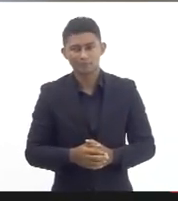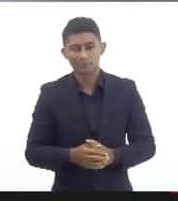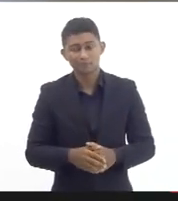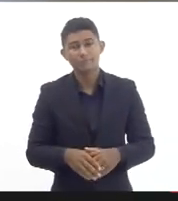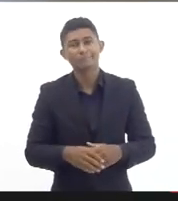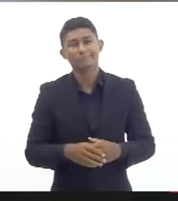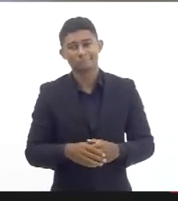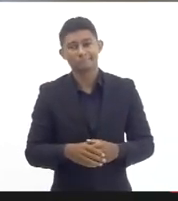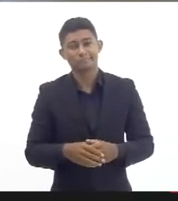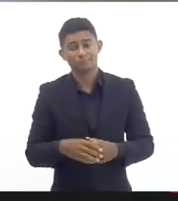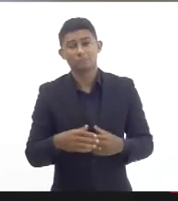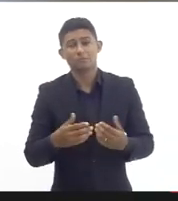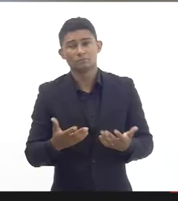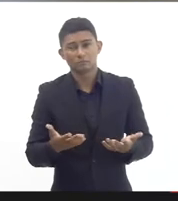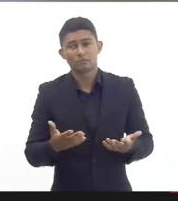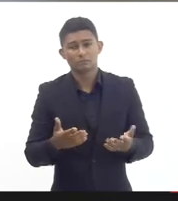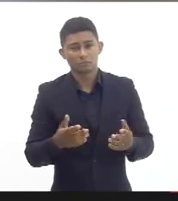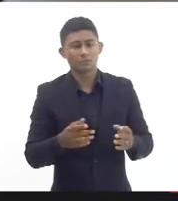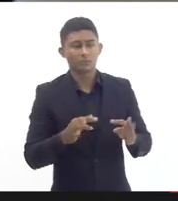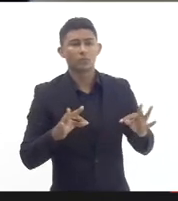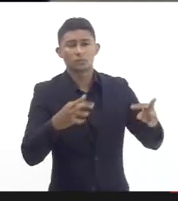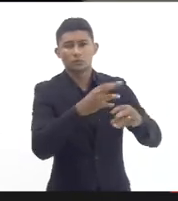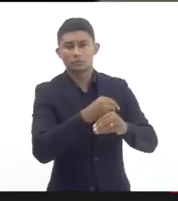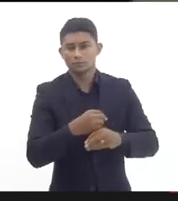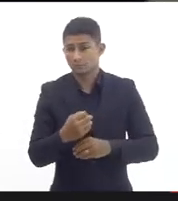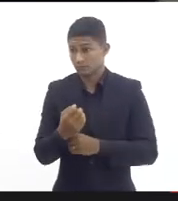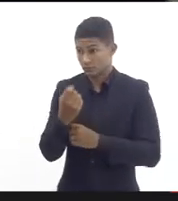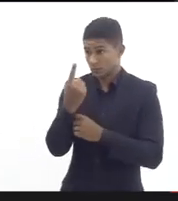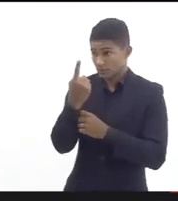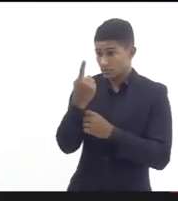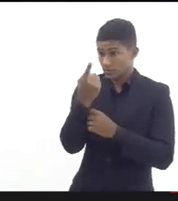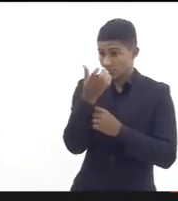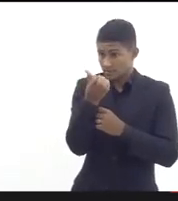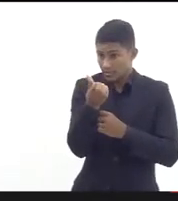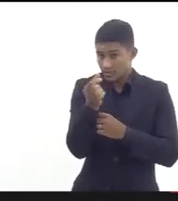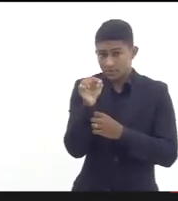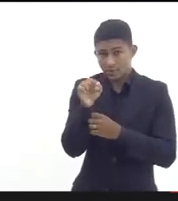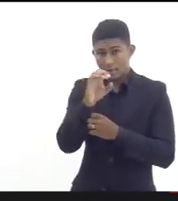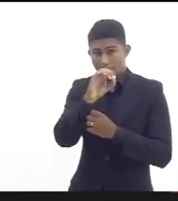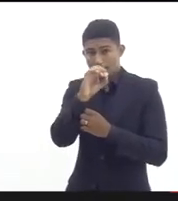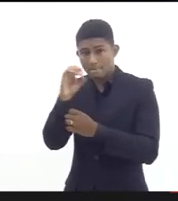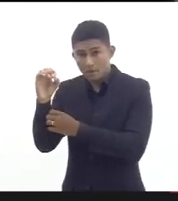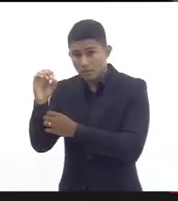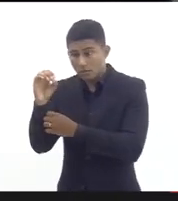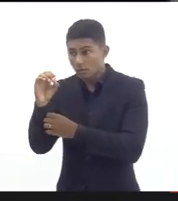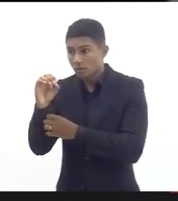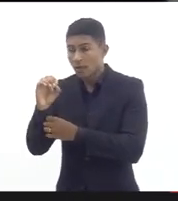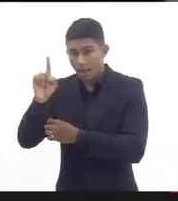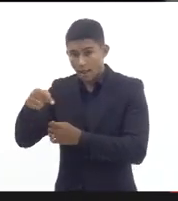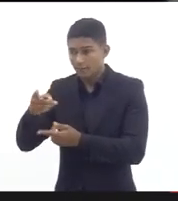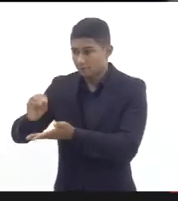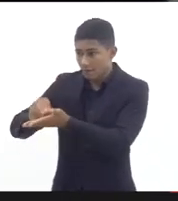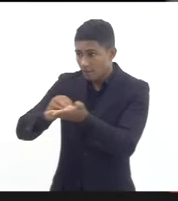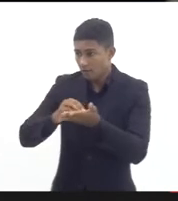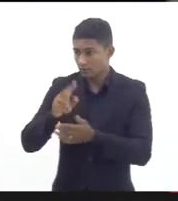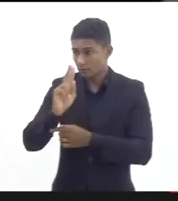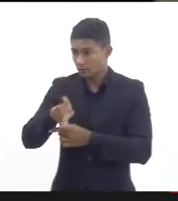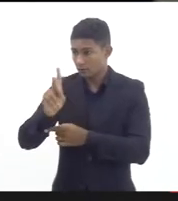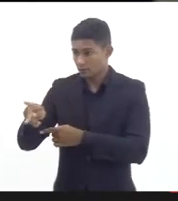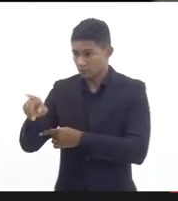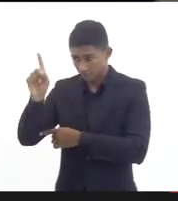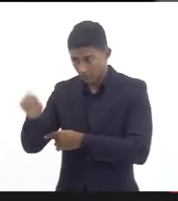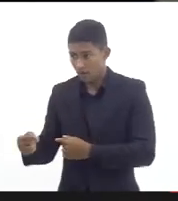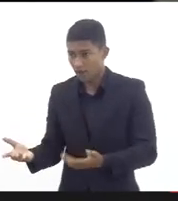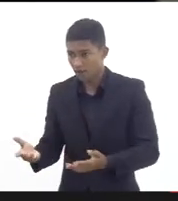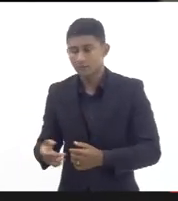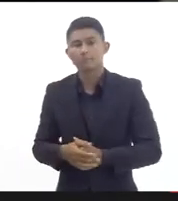os itinerários formativos 16 mil é isso Patrícia? mil algum tipo de carência? Isso